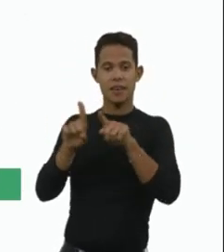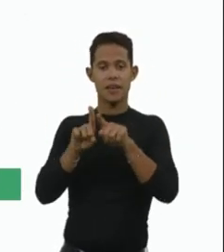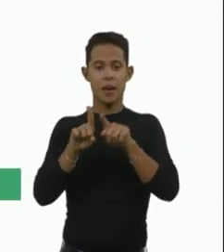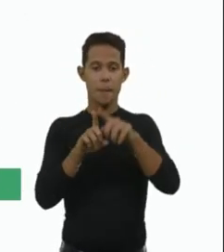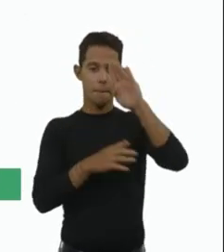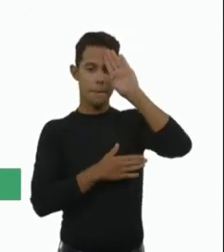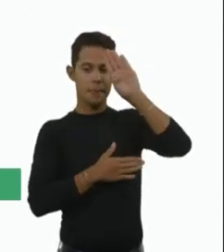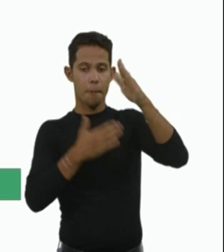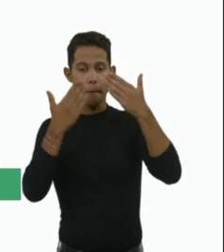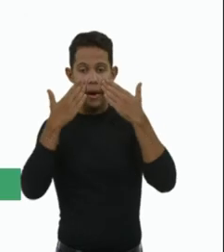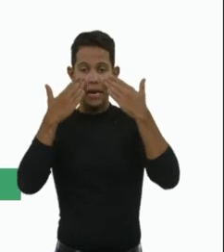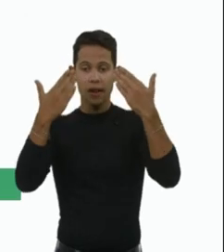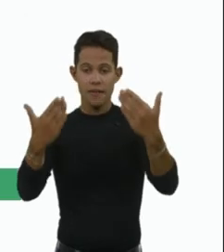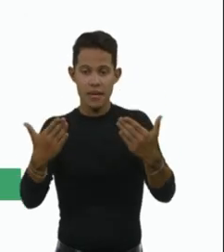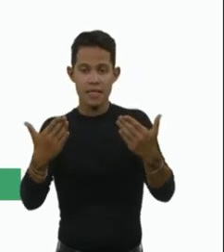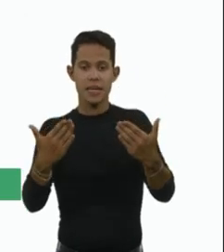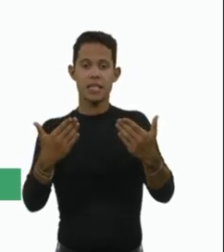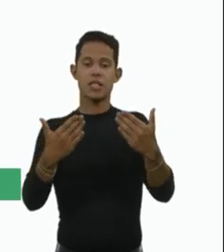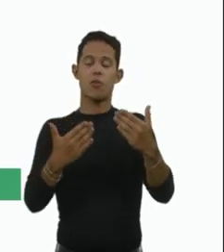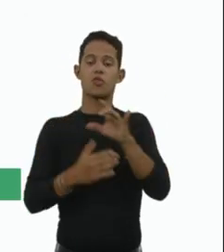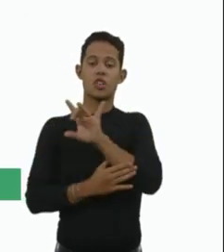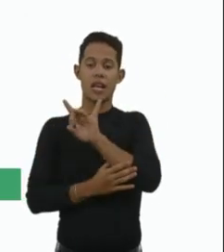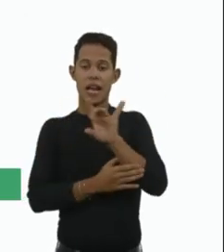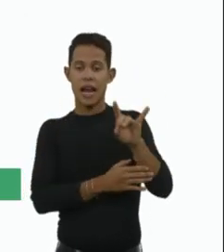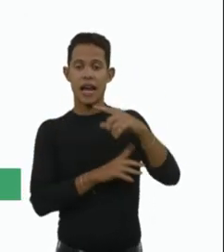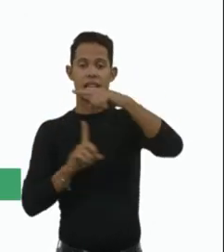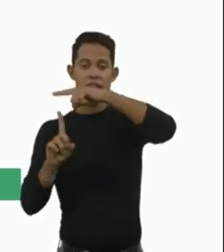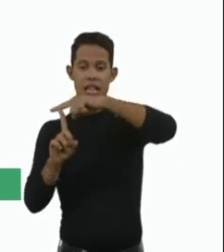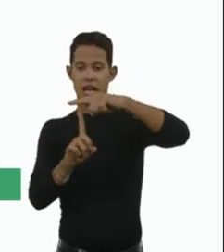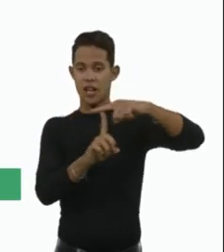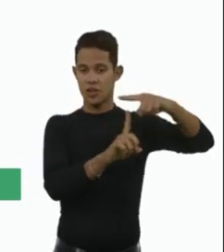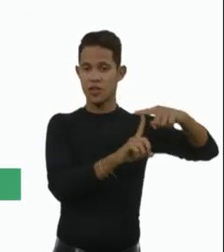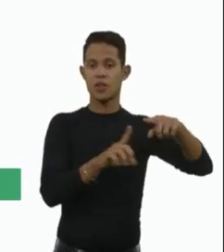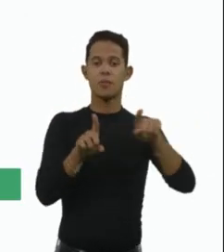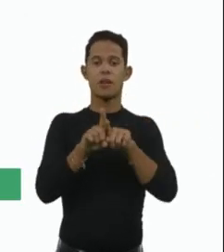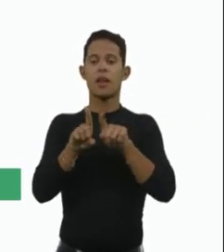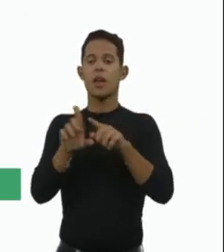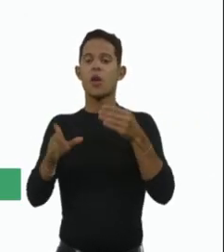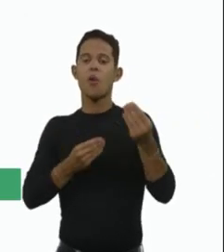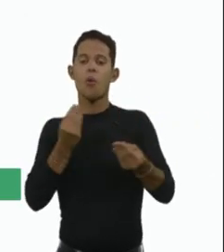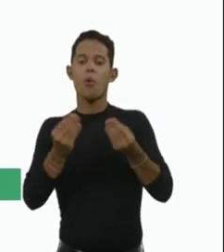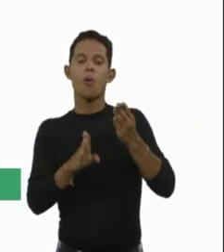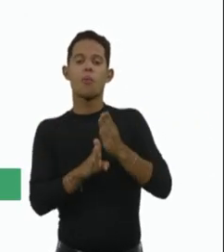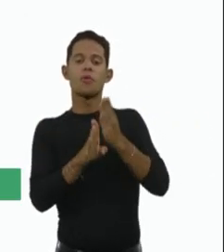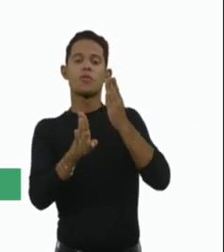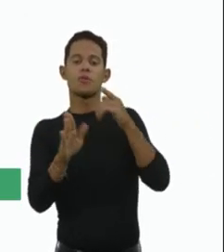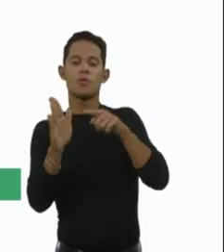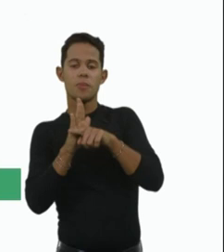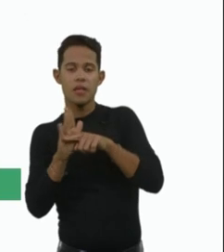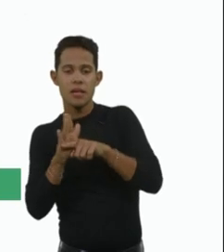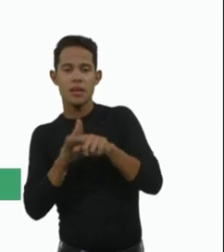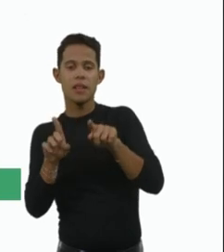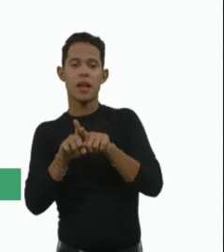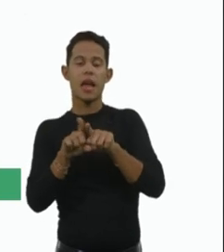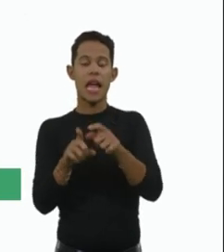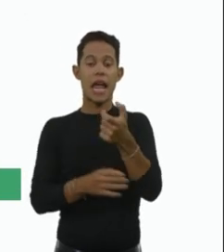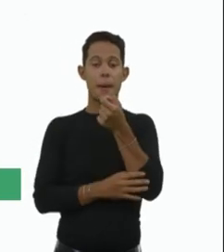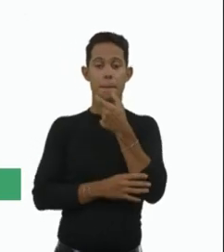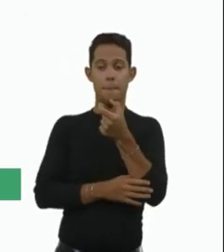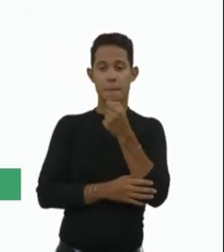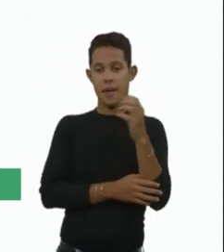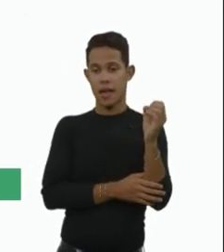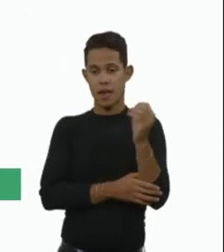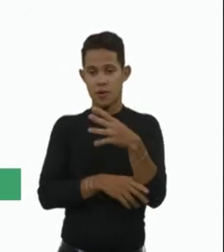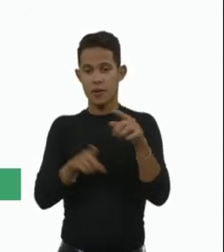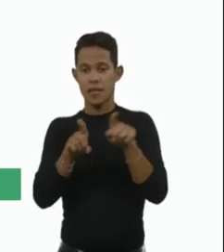manifestações clínicas de cada tipo, como faz o diagnóstico, quais são os novos medicamentos, os novos desafios que a